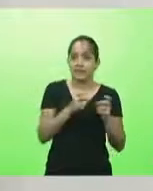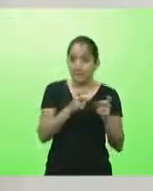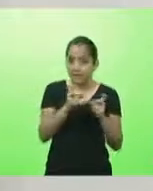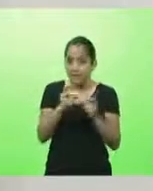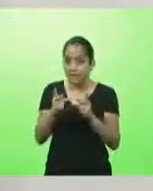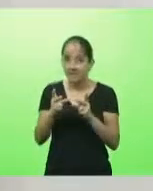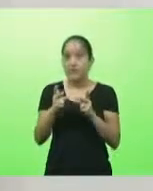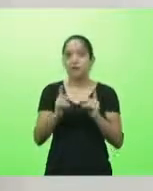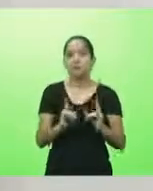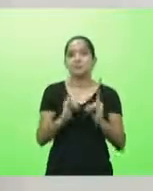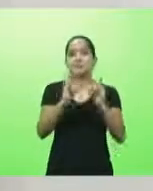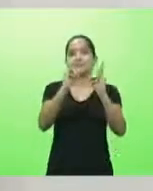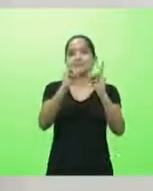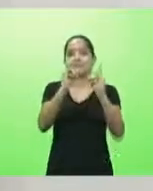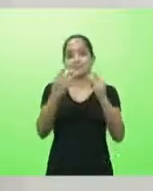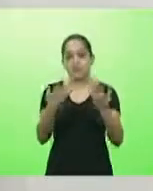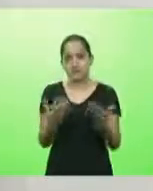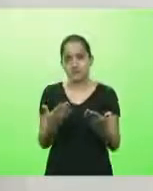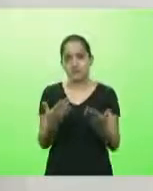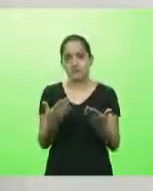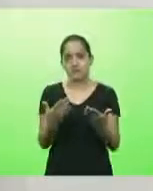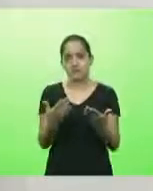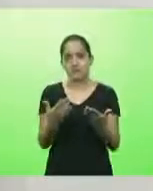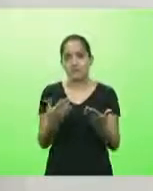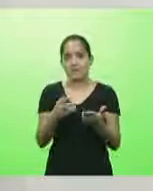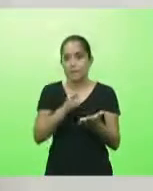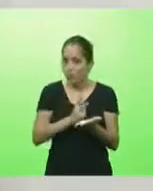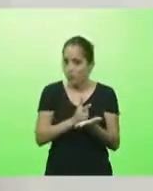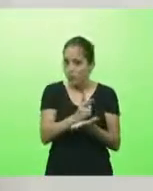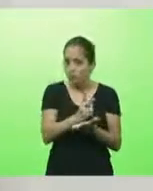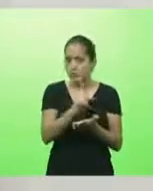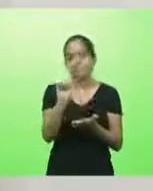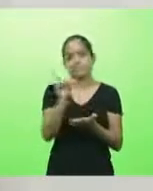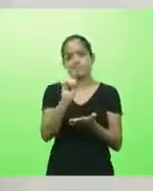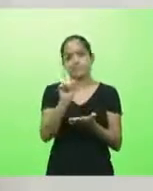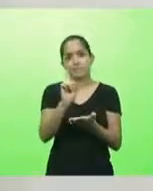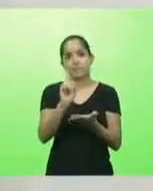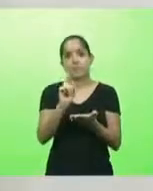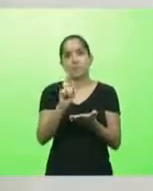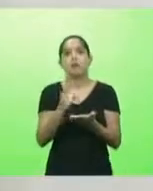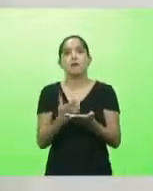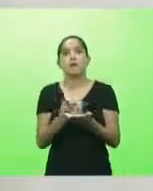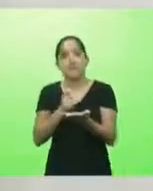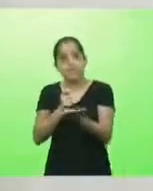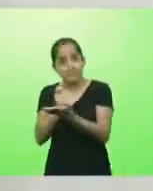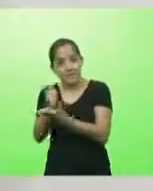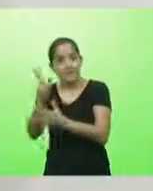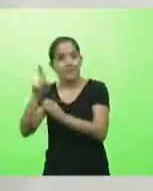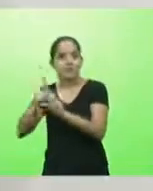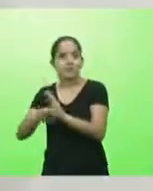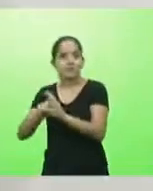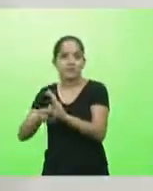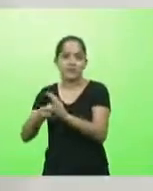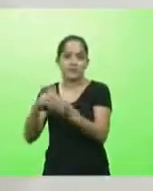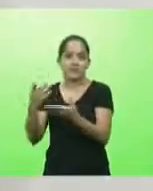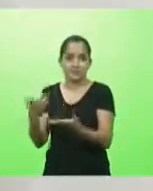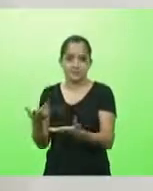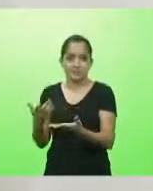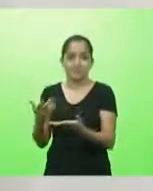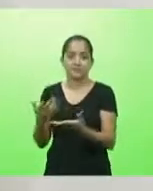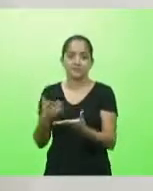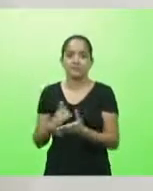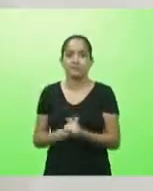não para dar continuidade aos seus negócios, mas para quitar, deputado Berlanda, as suas dívidas relativas à falência.